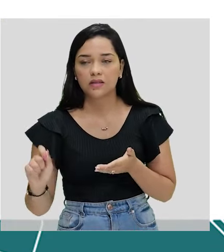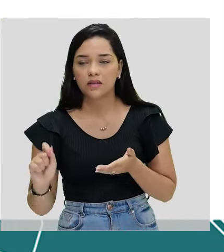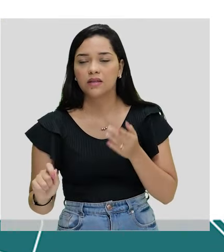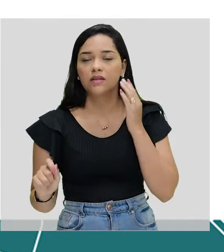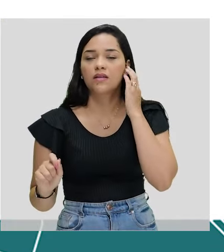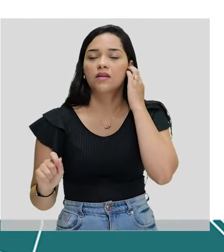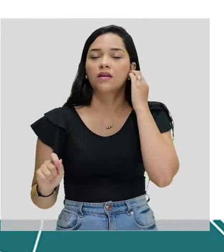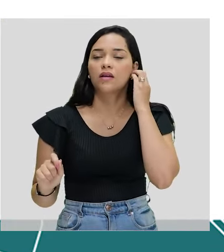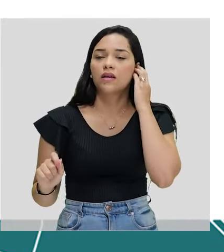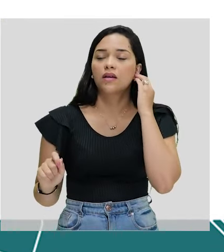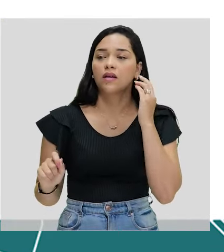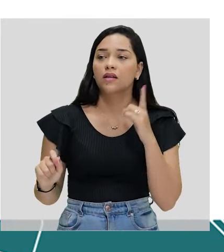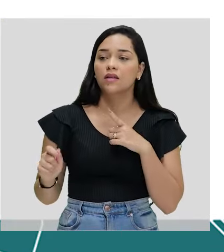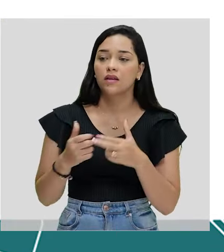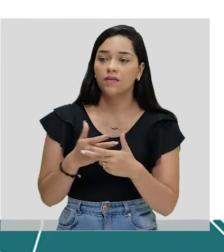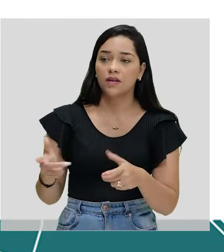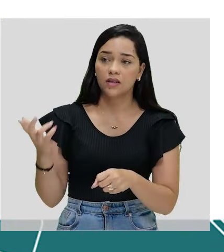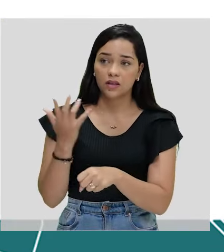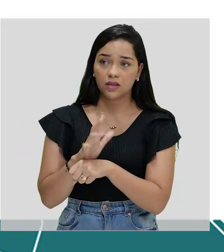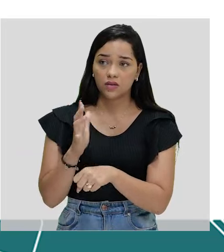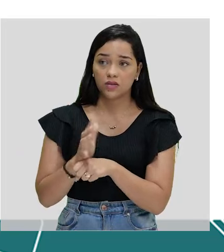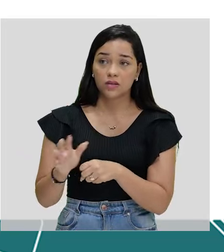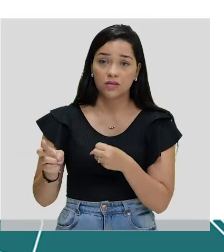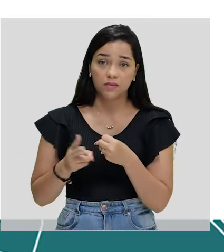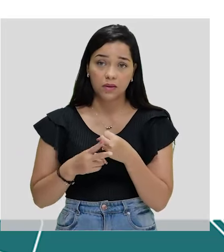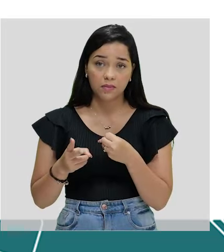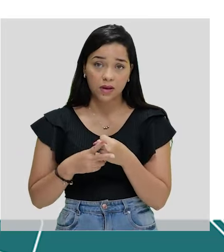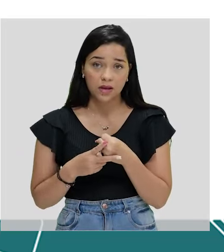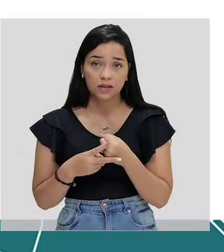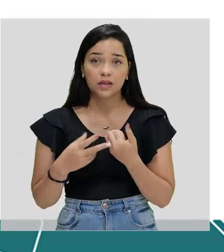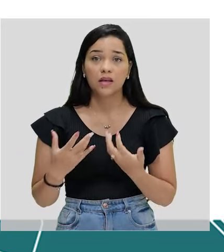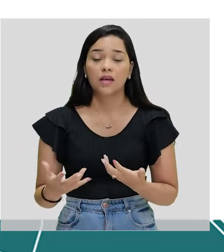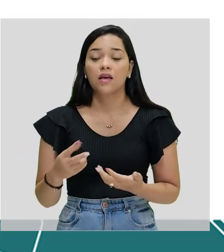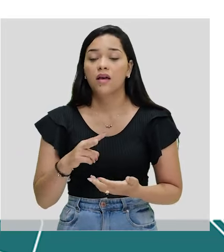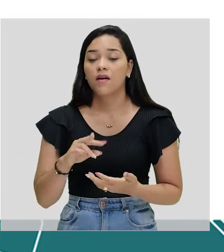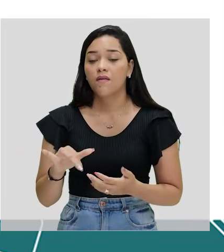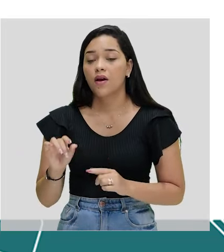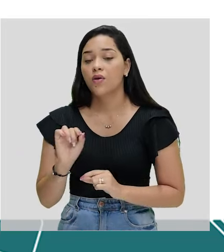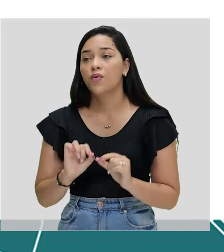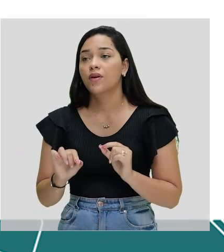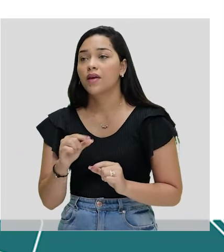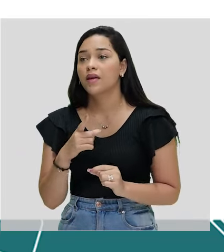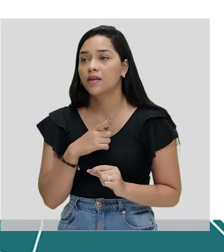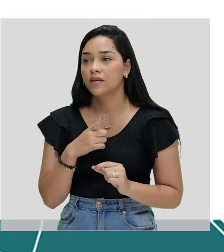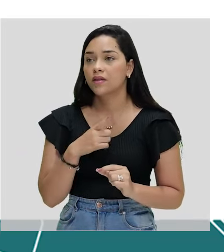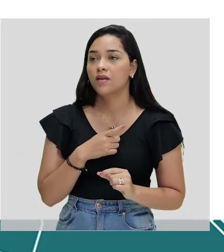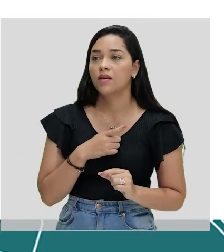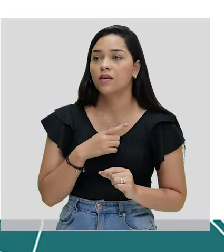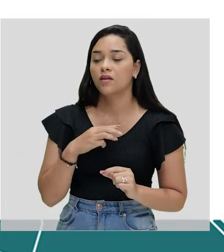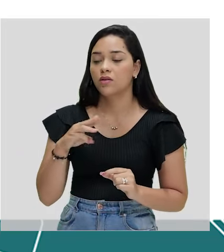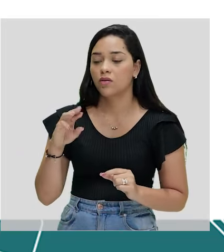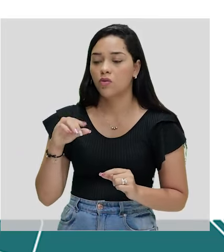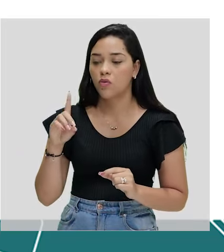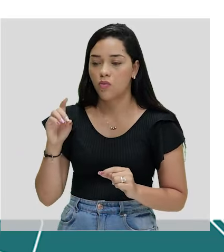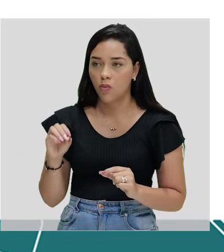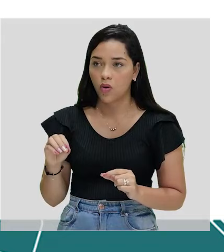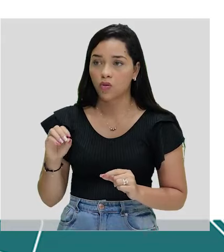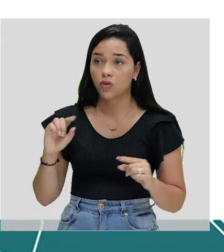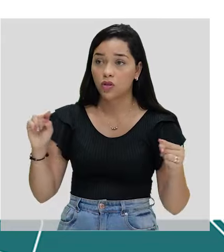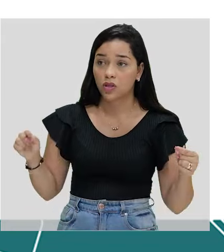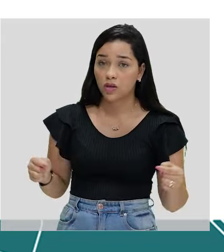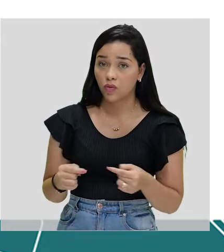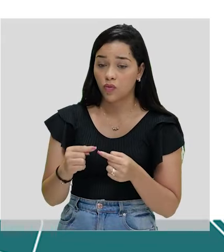essas ações verbais, elas vão se configurar, no caso do modo imperativo, de